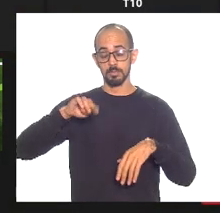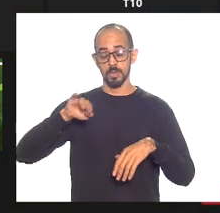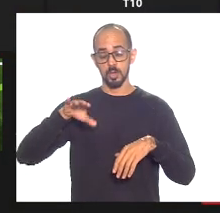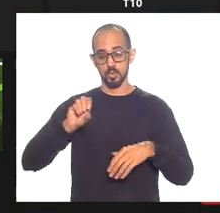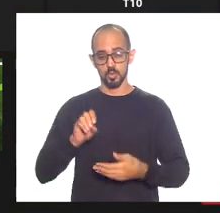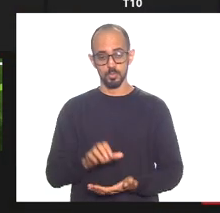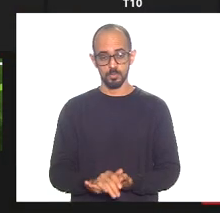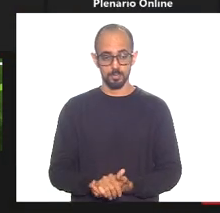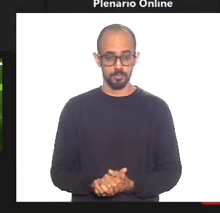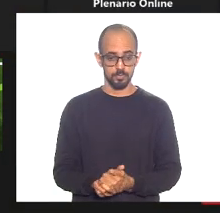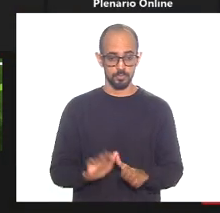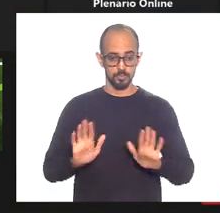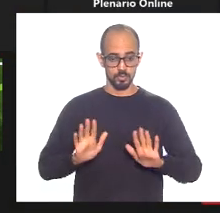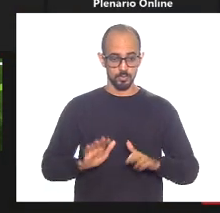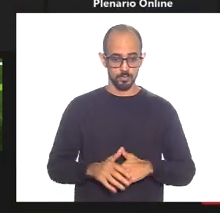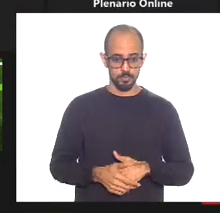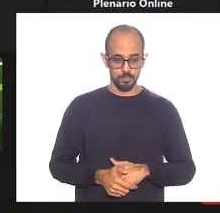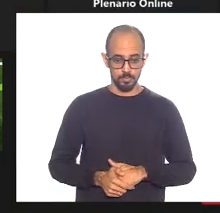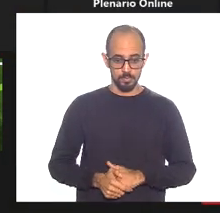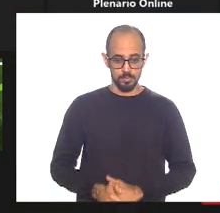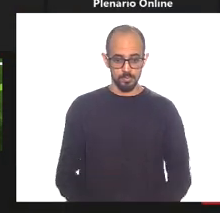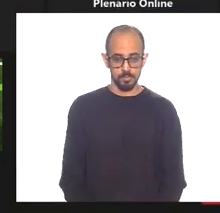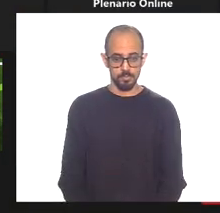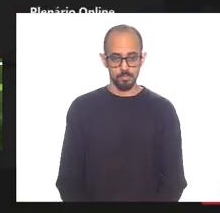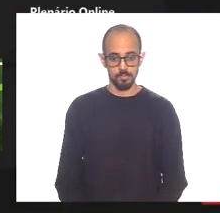parabéns parabéns Obrigado.